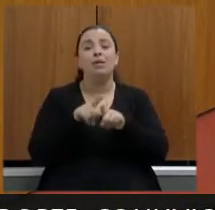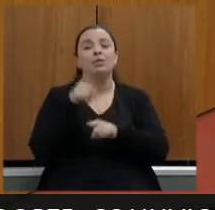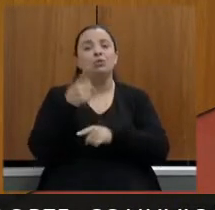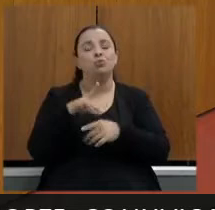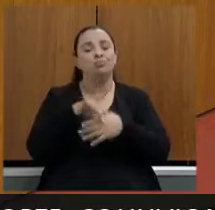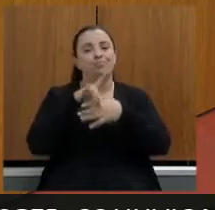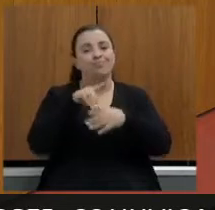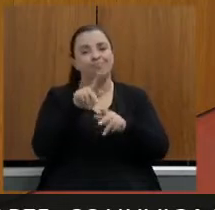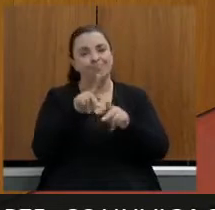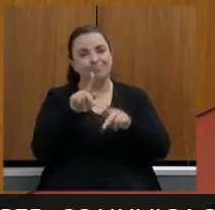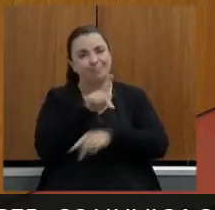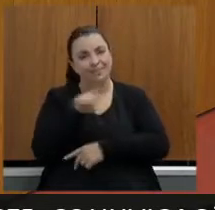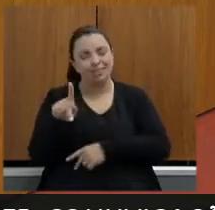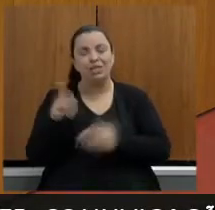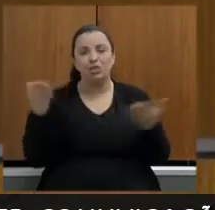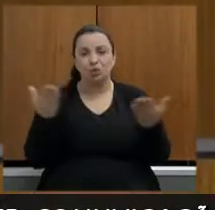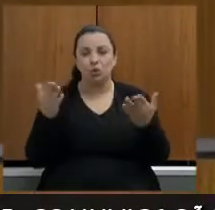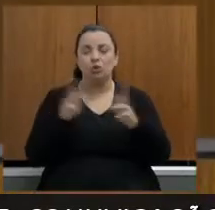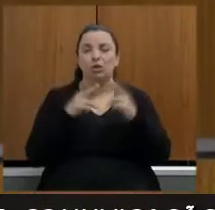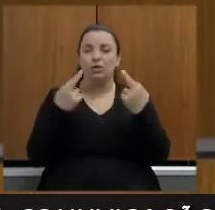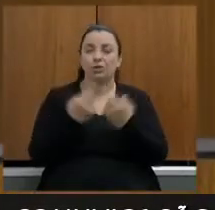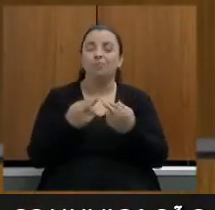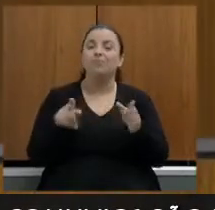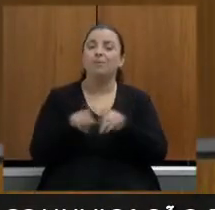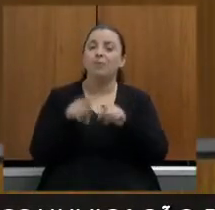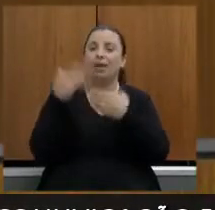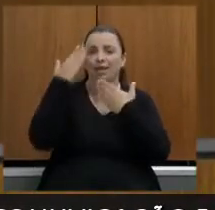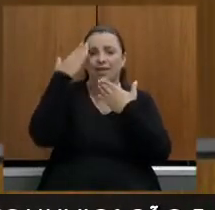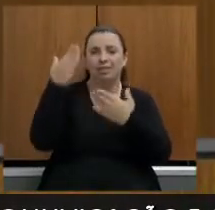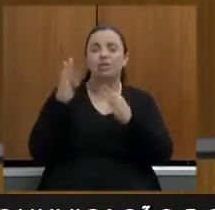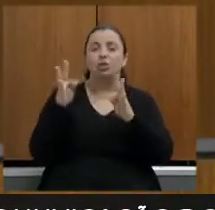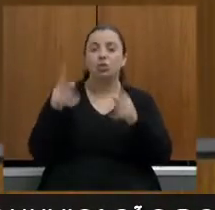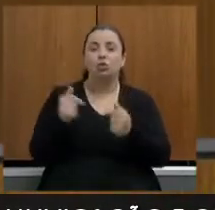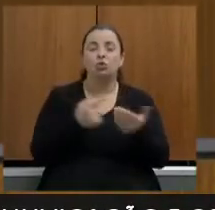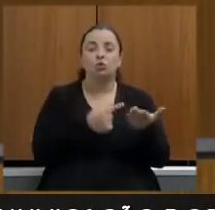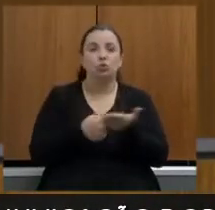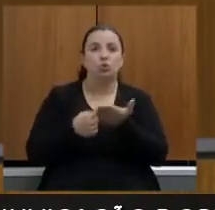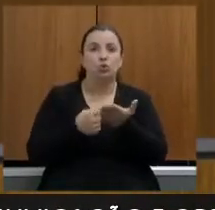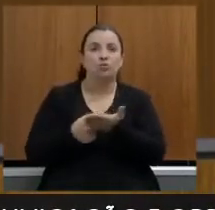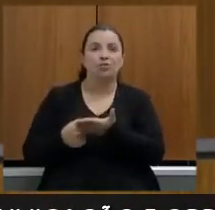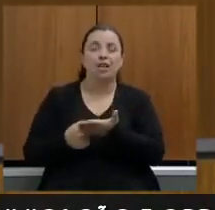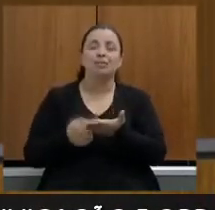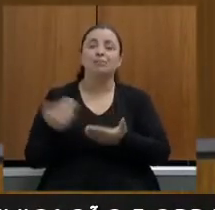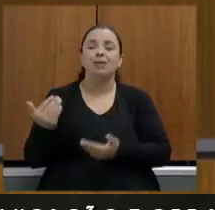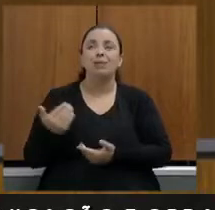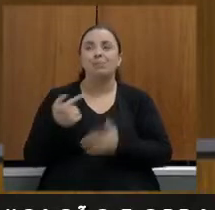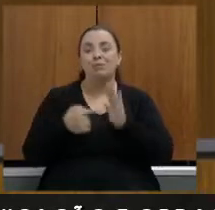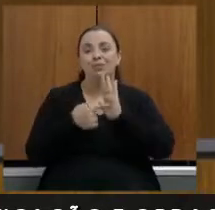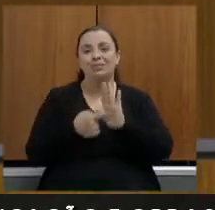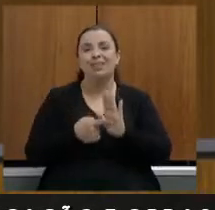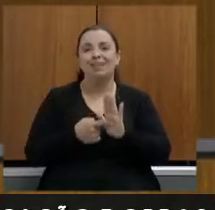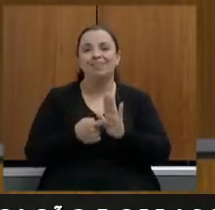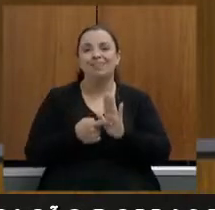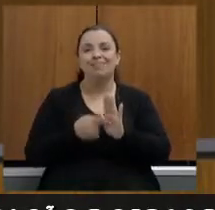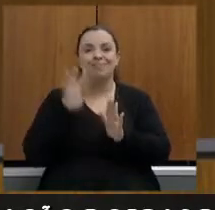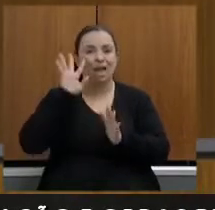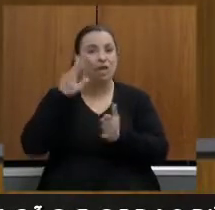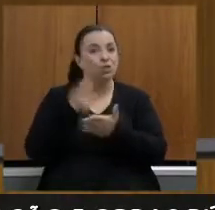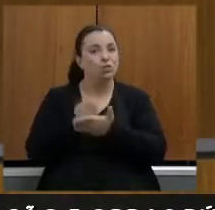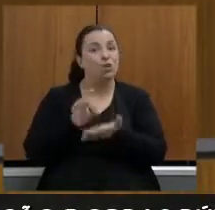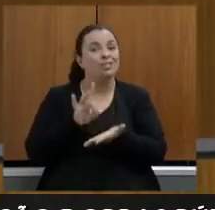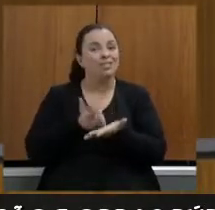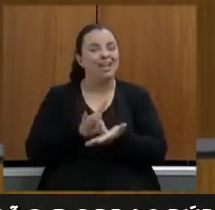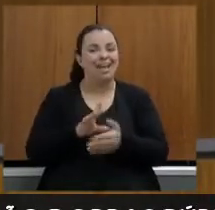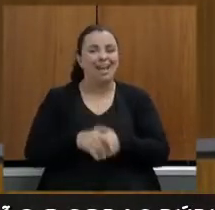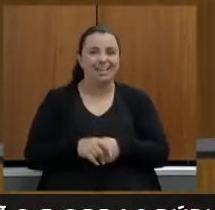convidados escolhidos a dedo para trazer aqui reais soluções uma sugestão secretário eu vou fazer igual meu